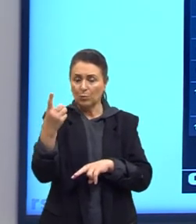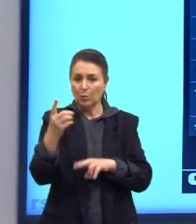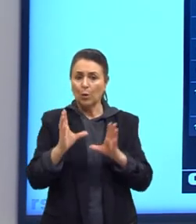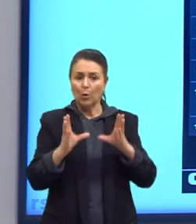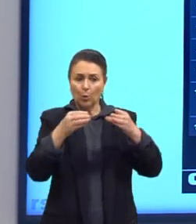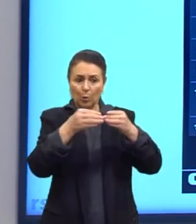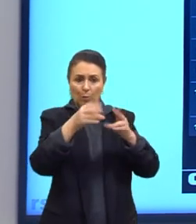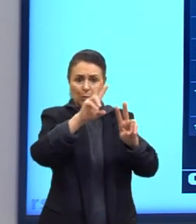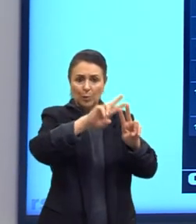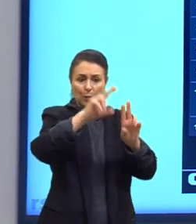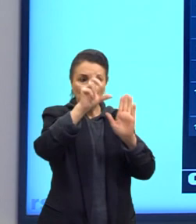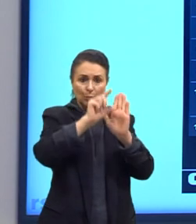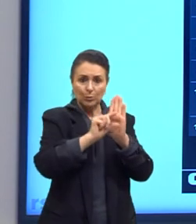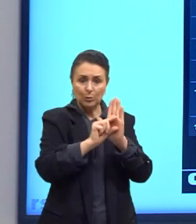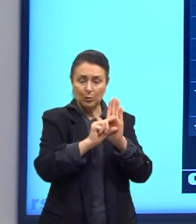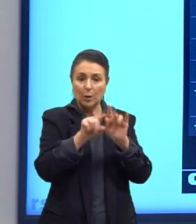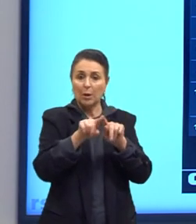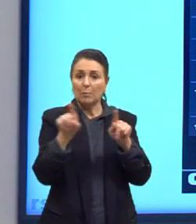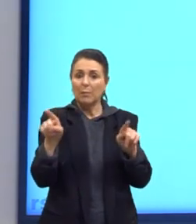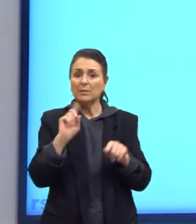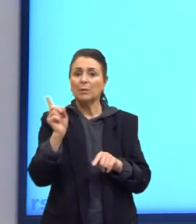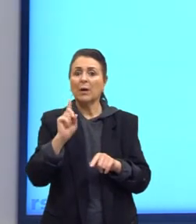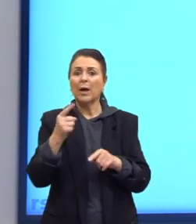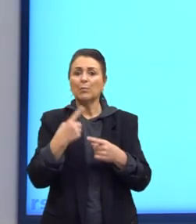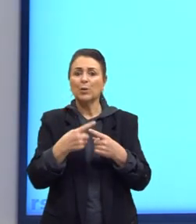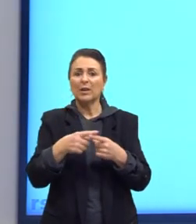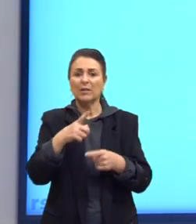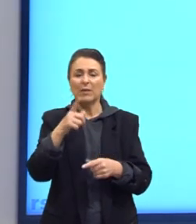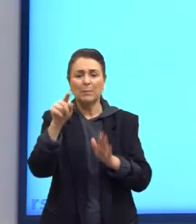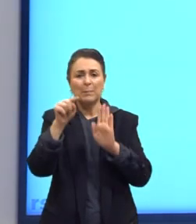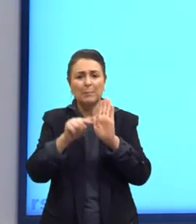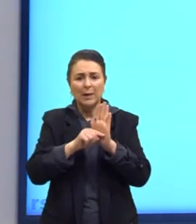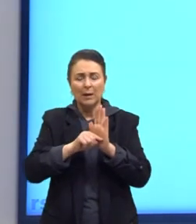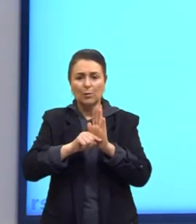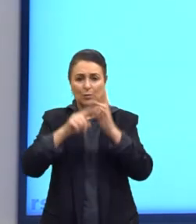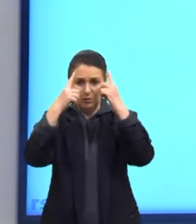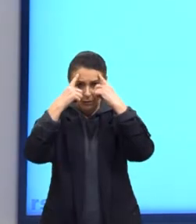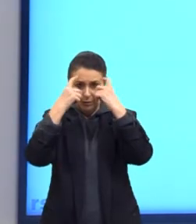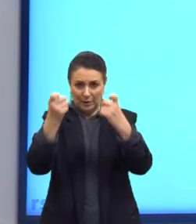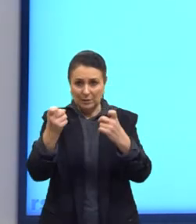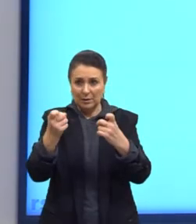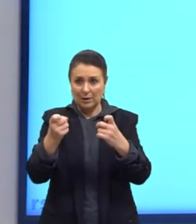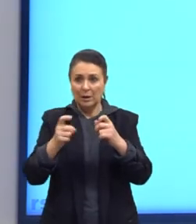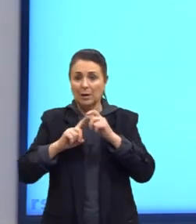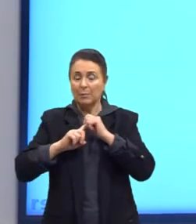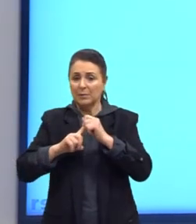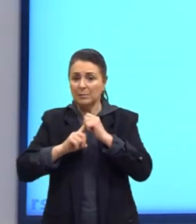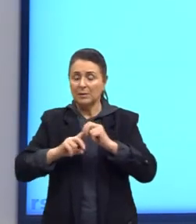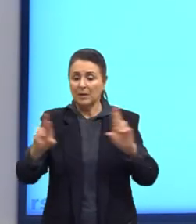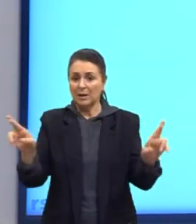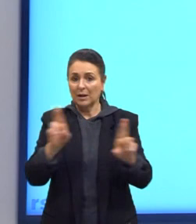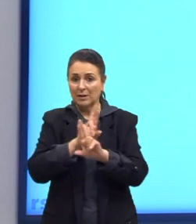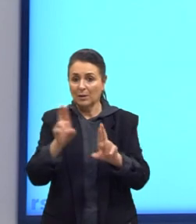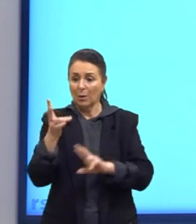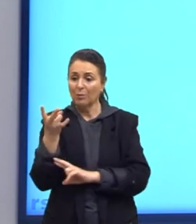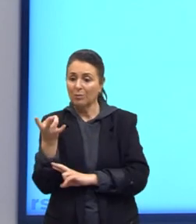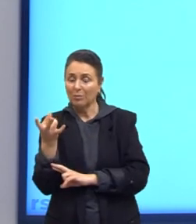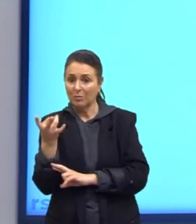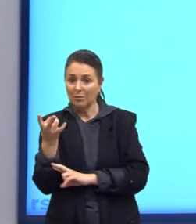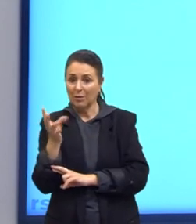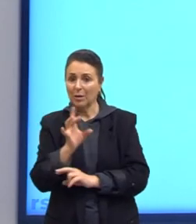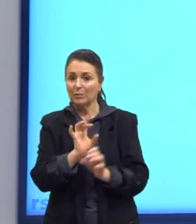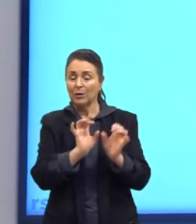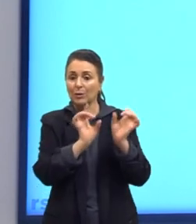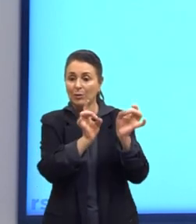caiu. Mas não caiu porque ocorreu menos violência, menos criminalidade. Não. Principalmente em relação ao tráfico de drogas. E